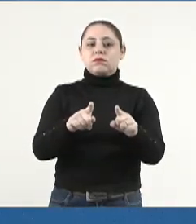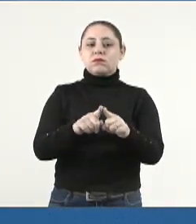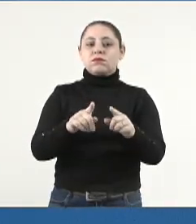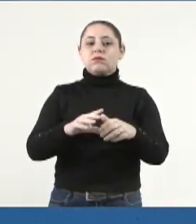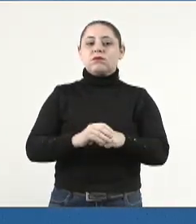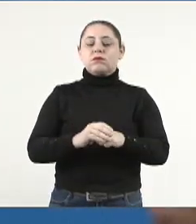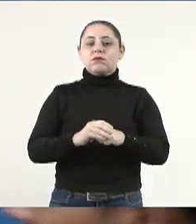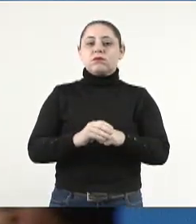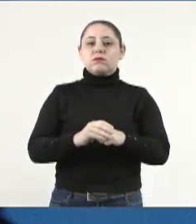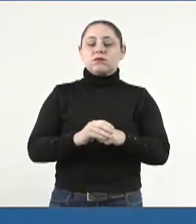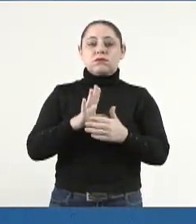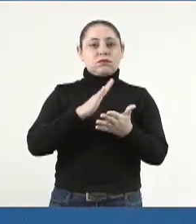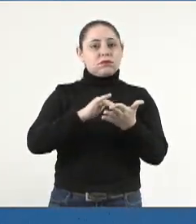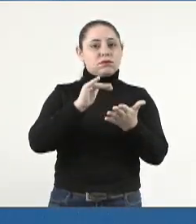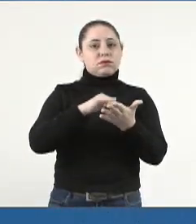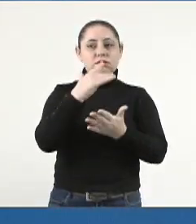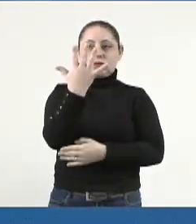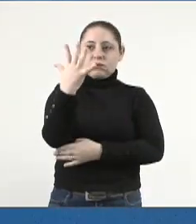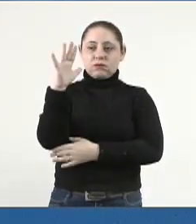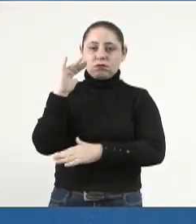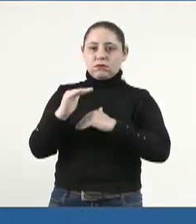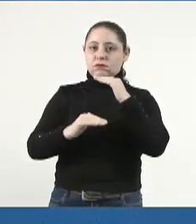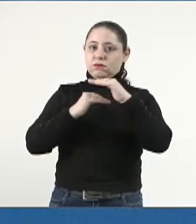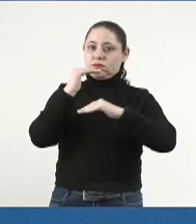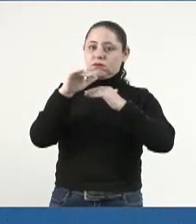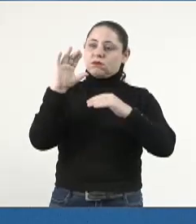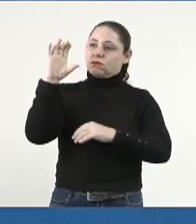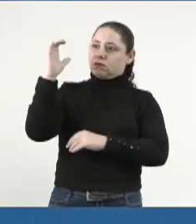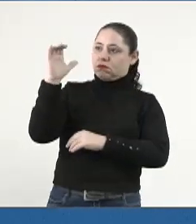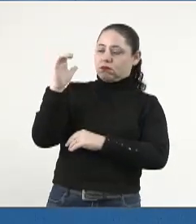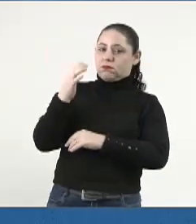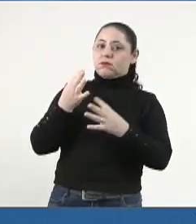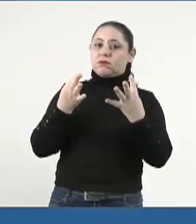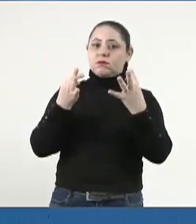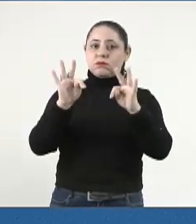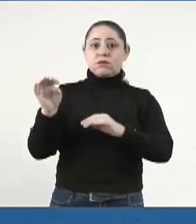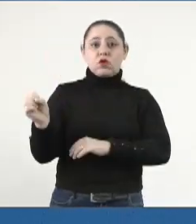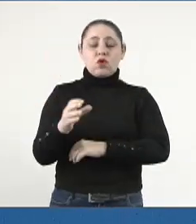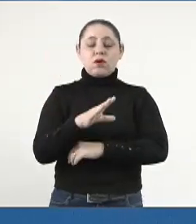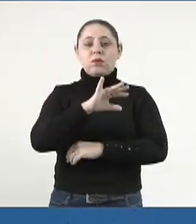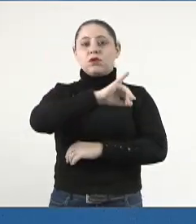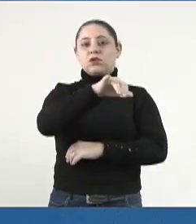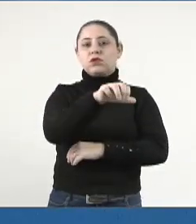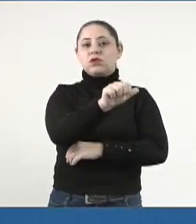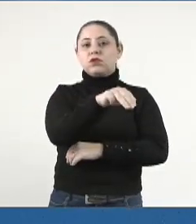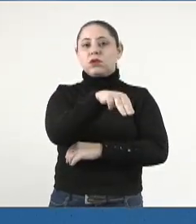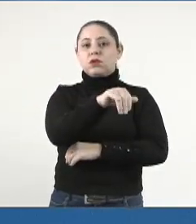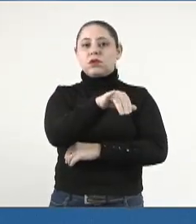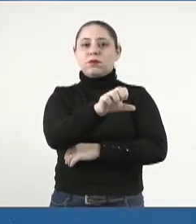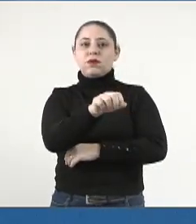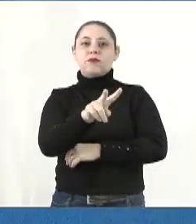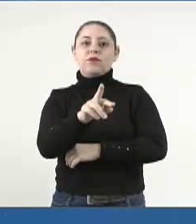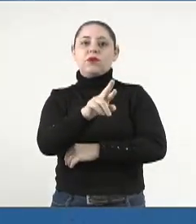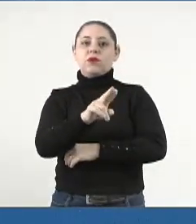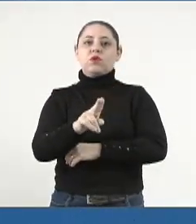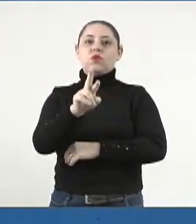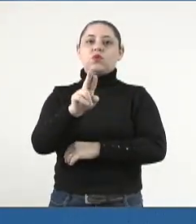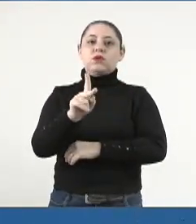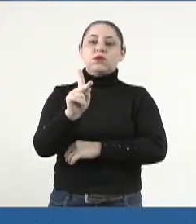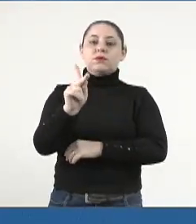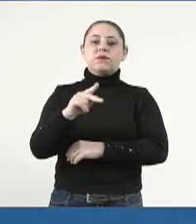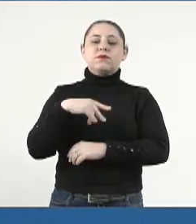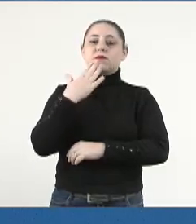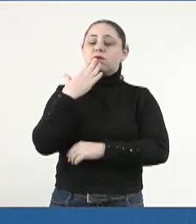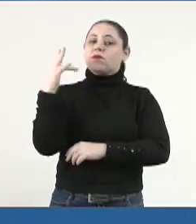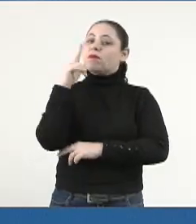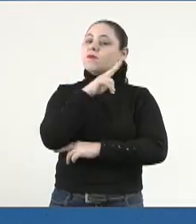ao secretário de Estado, Meio Ambiente e Desenvolvimento, Ciência, Tecnologia e Inovação, Jaime Verrucchi, solicitando com urgência